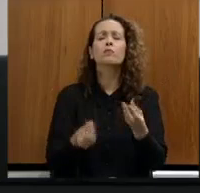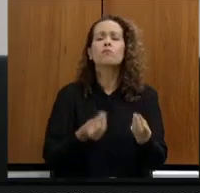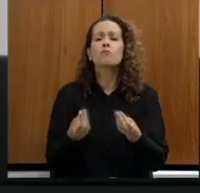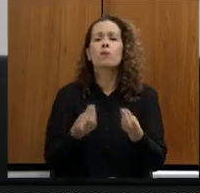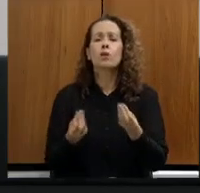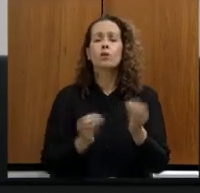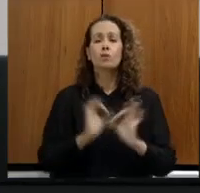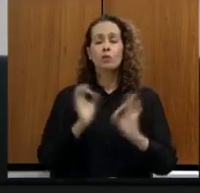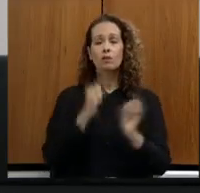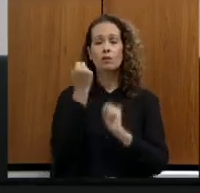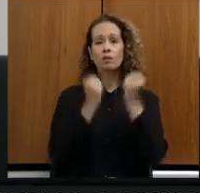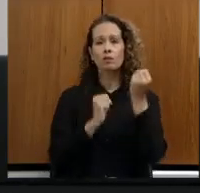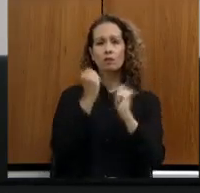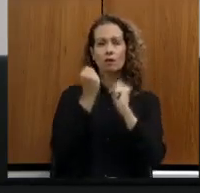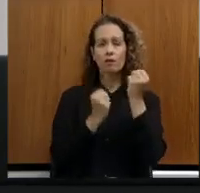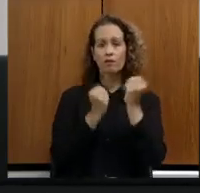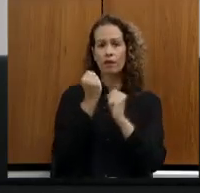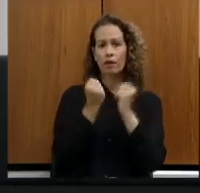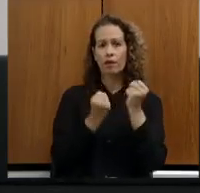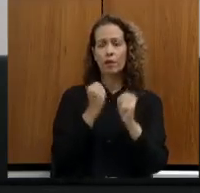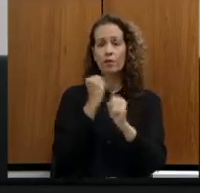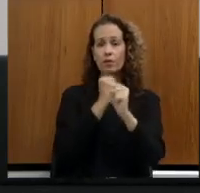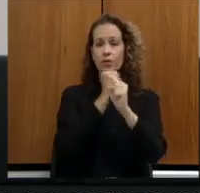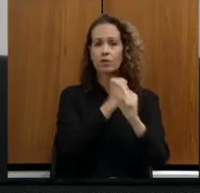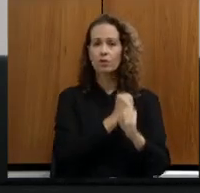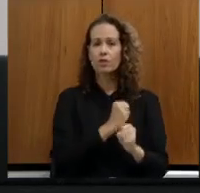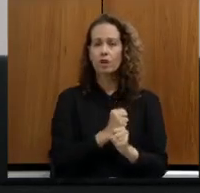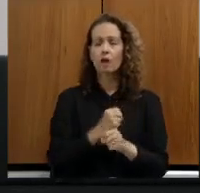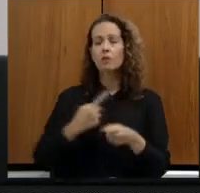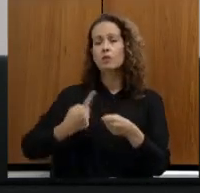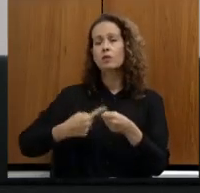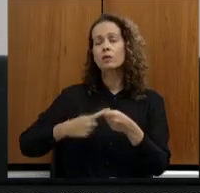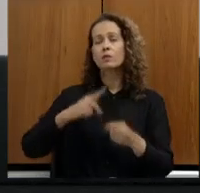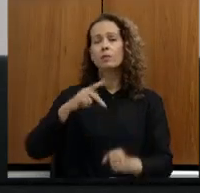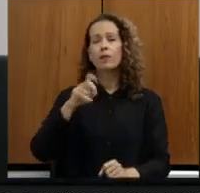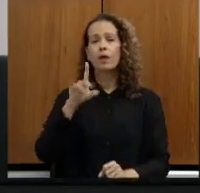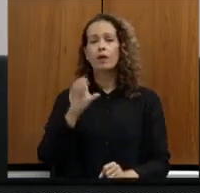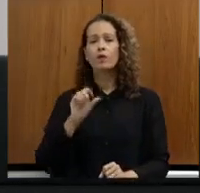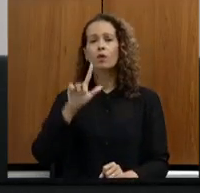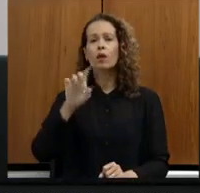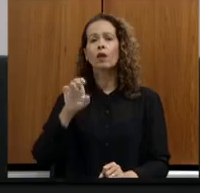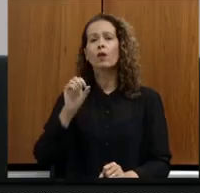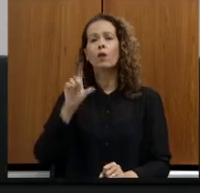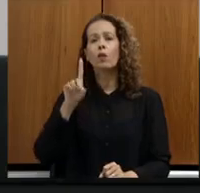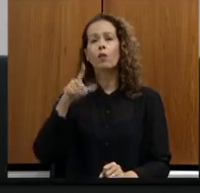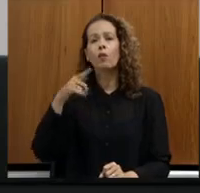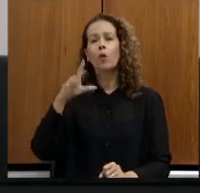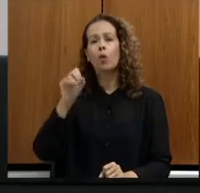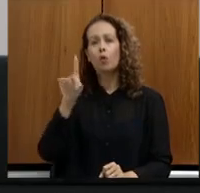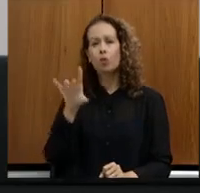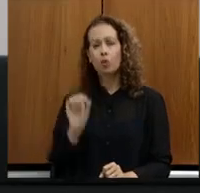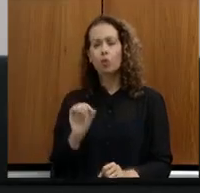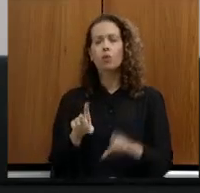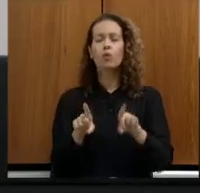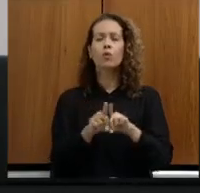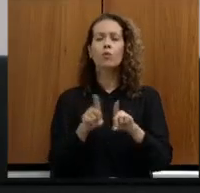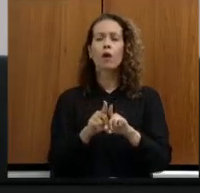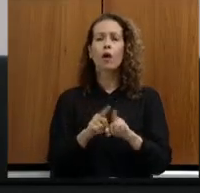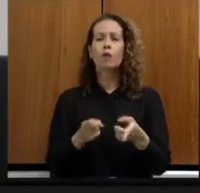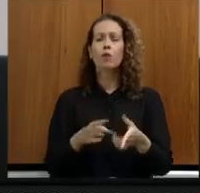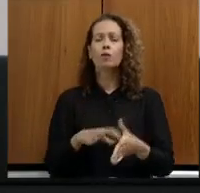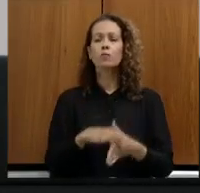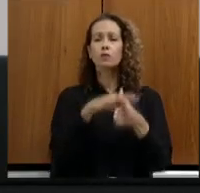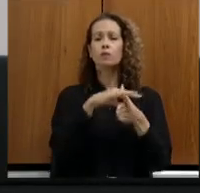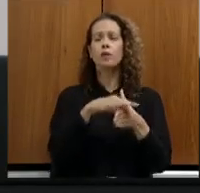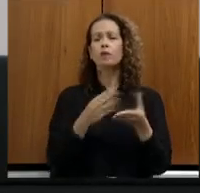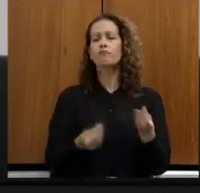construção da fábrica de cervejaria Heineken no município de Pedro Leopoldo tendo em vista que o Ministério Público de Minas Gerais recomendou a suspensão das licenças prévias